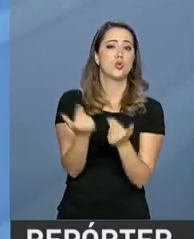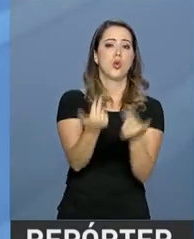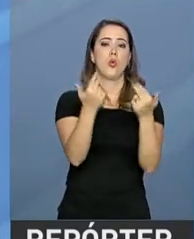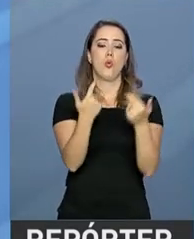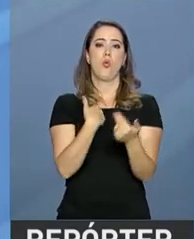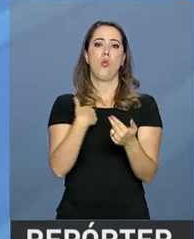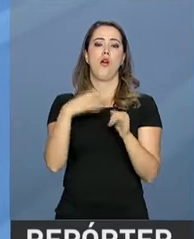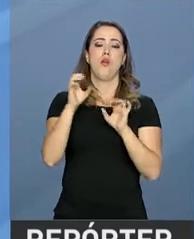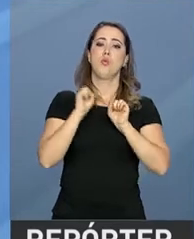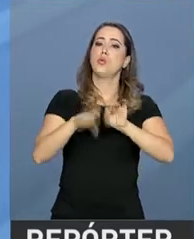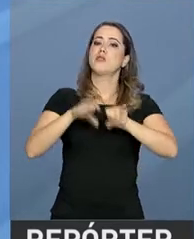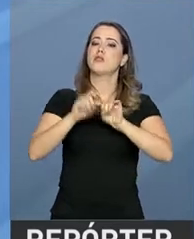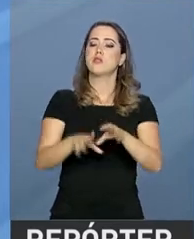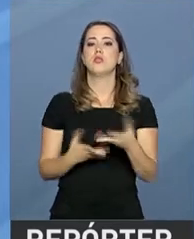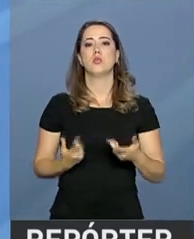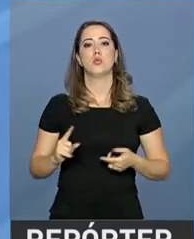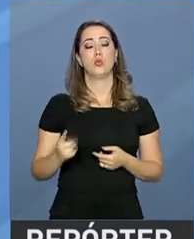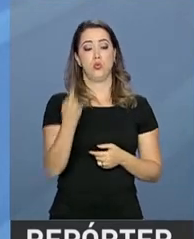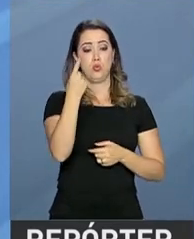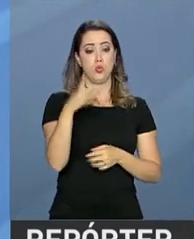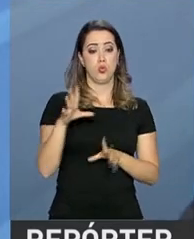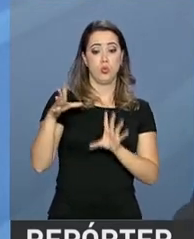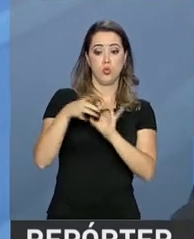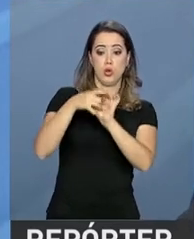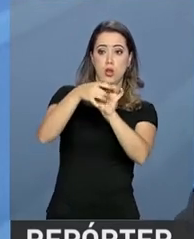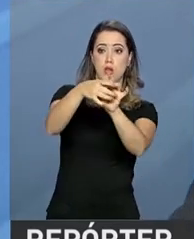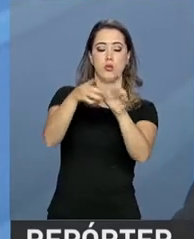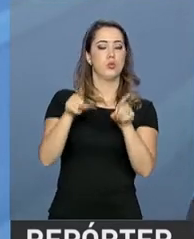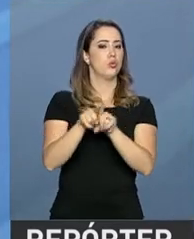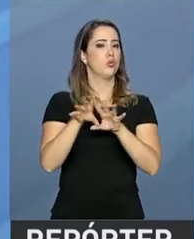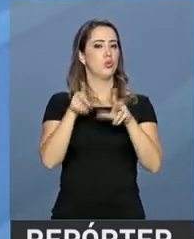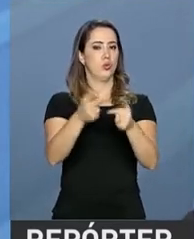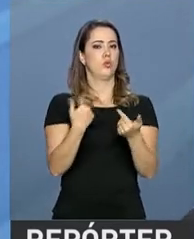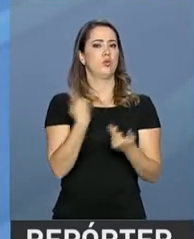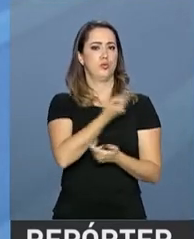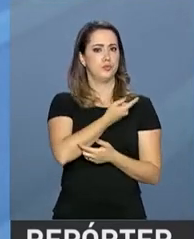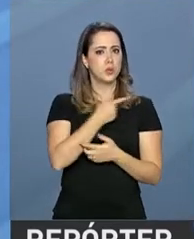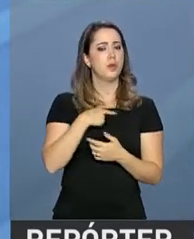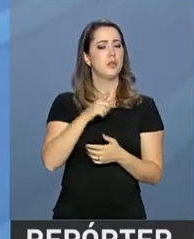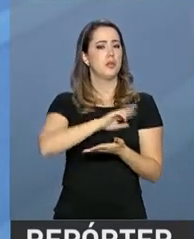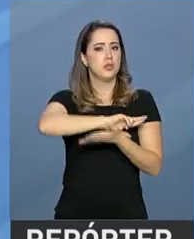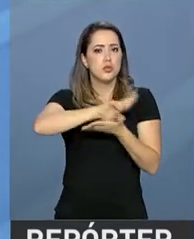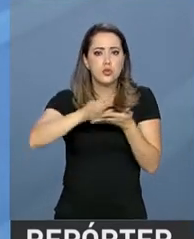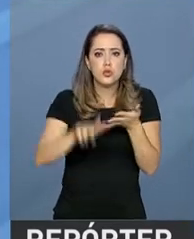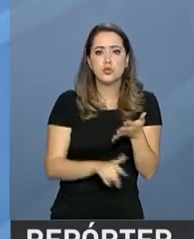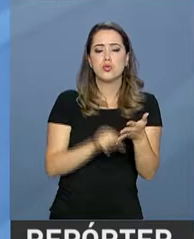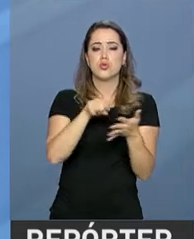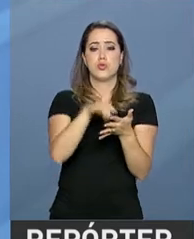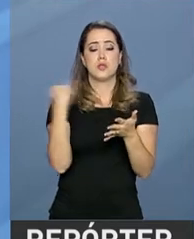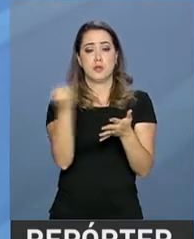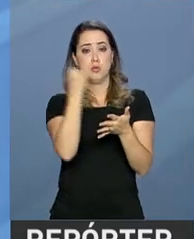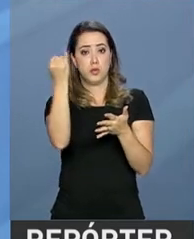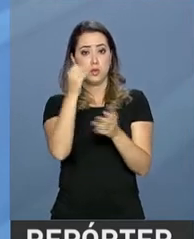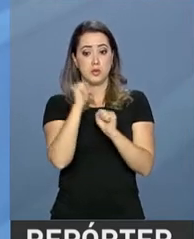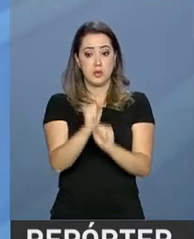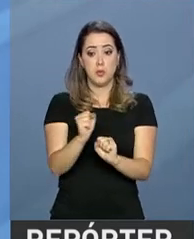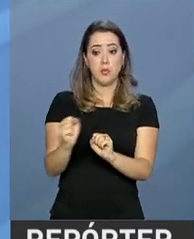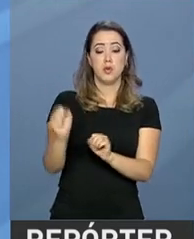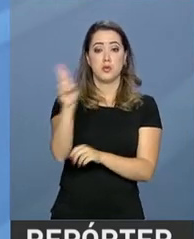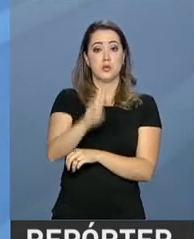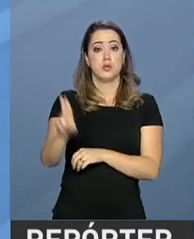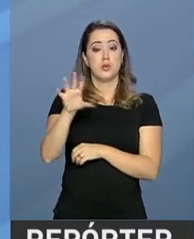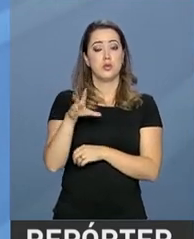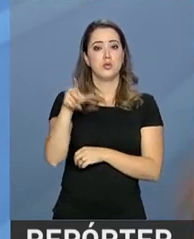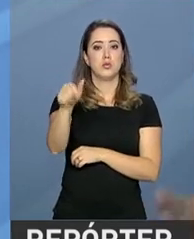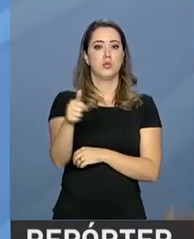criando um órgão auxiliante. Pela primeira vez nós vamos ter conceitos e registros que sejam comuns e possam ser utilizados por